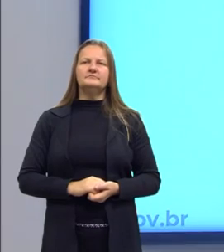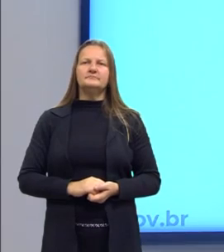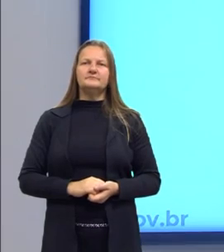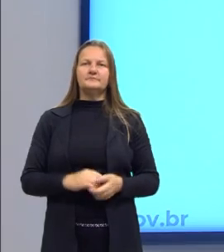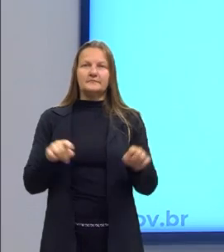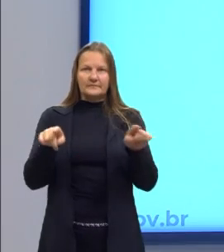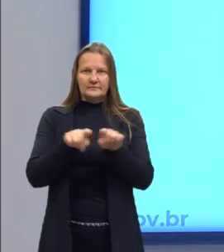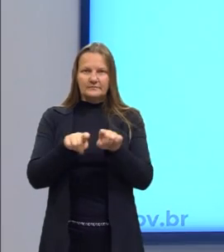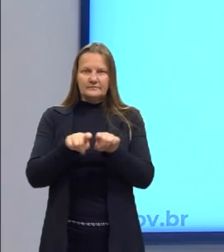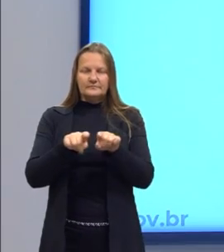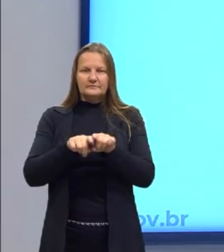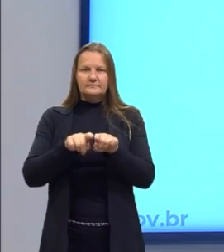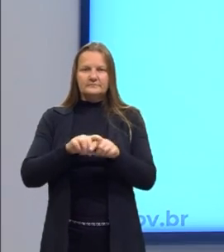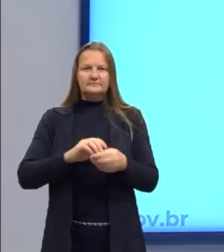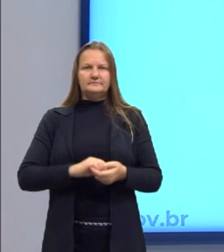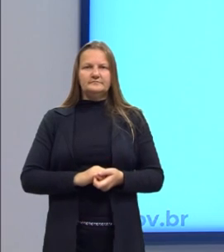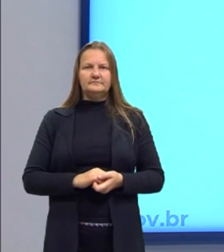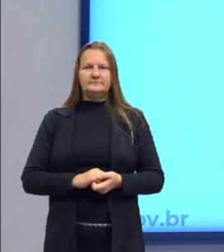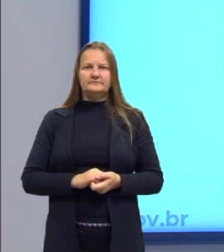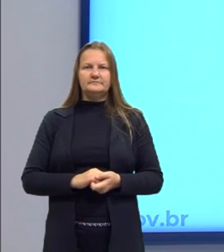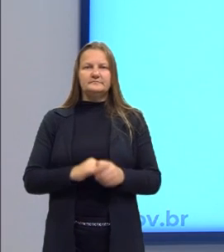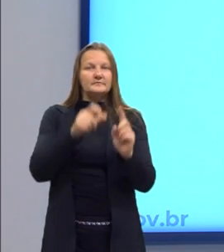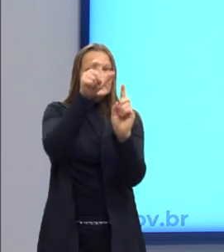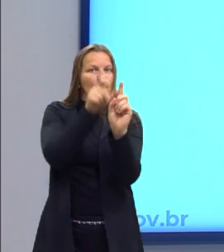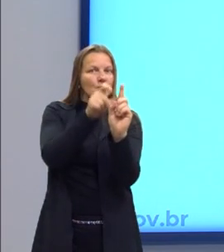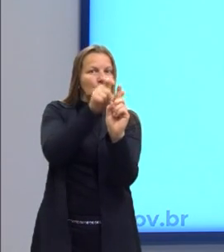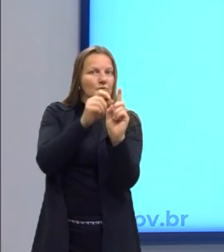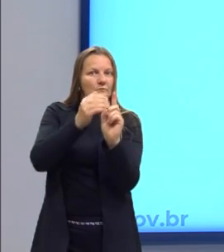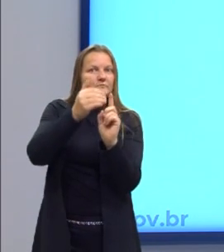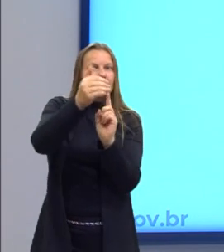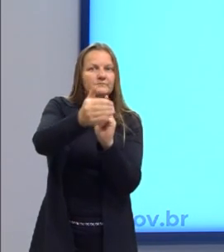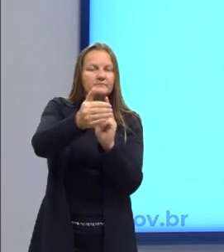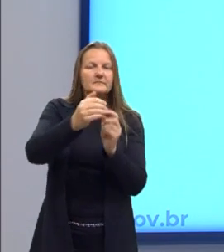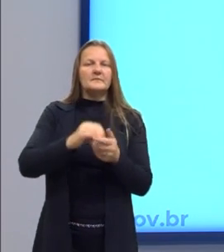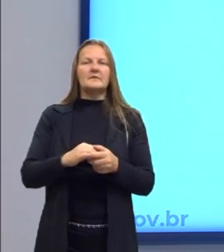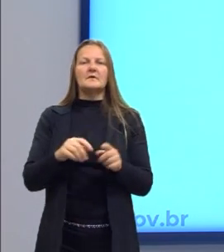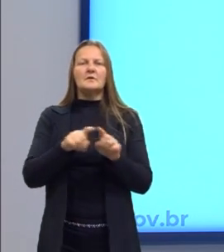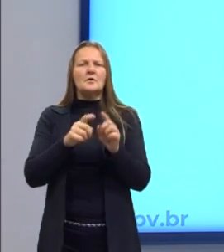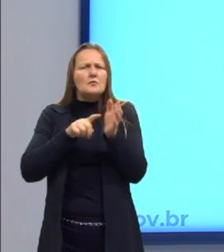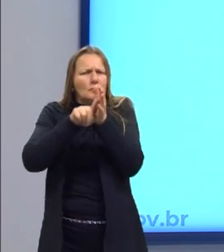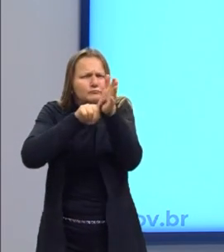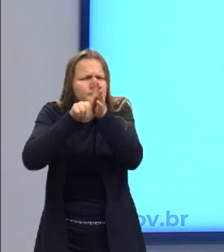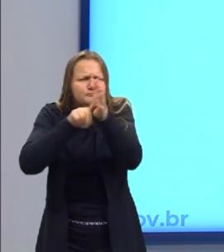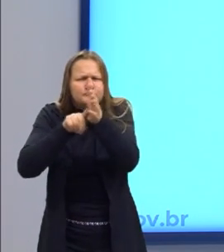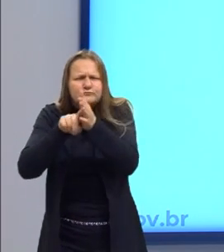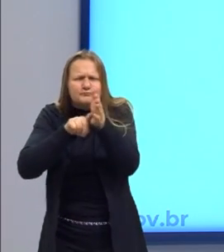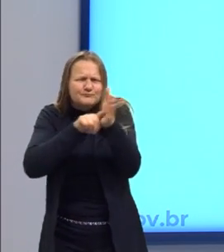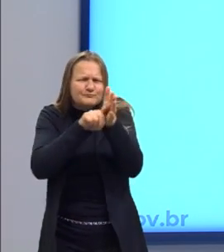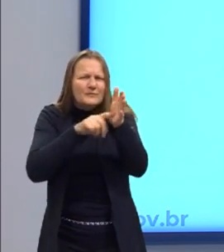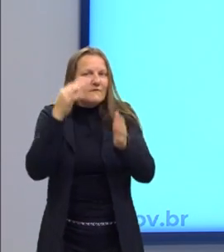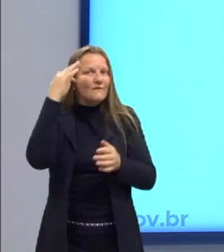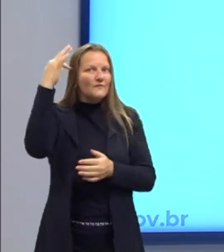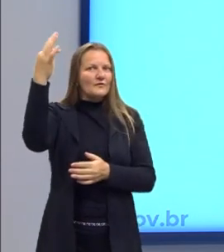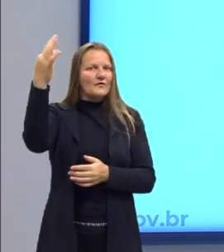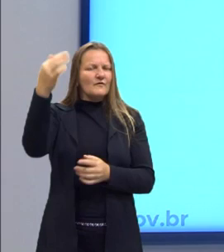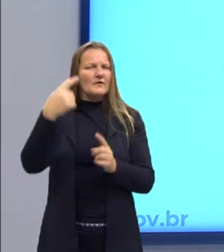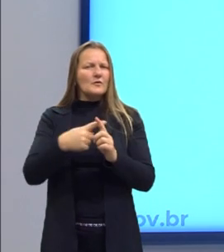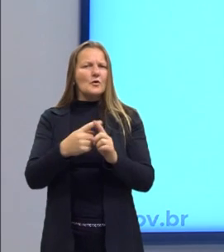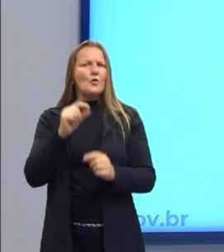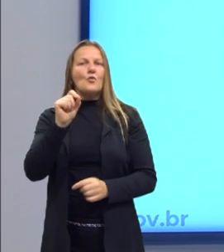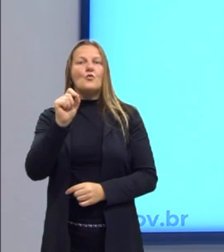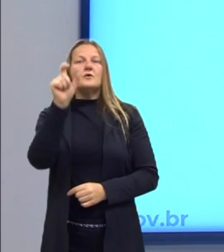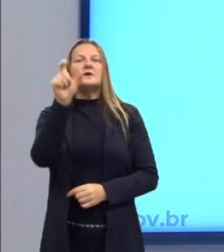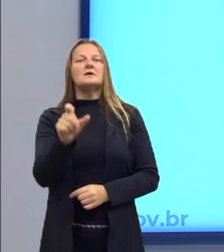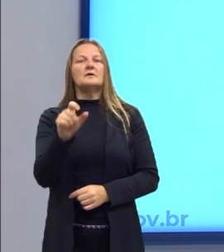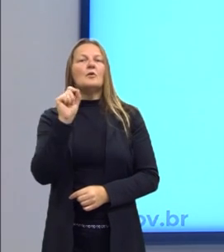Ainda sobre a metafísica, olha só. A metafísica é uma investigação filosófica que gira em torno da pergunta do que